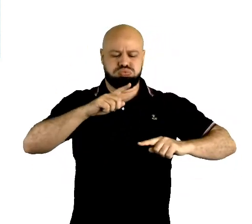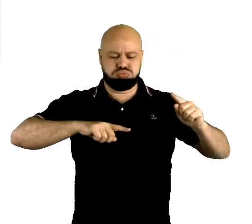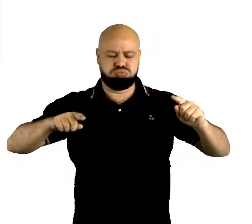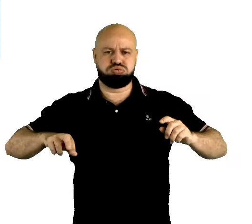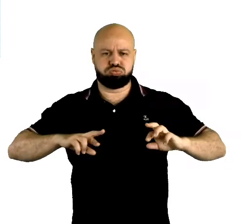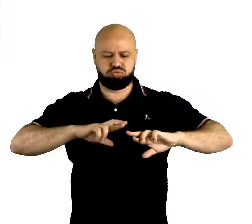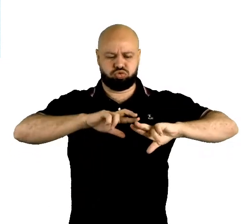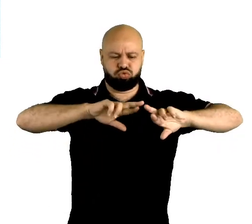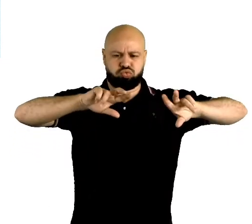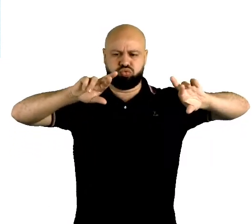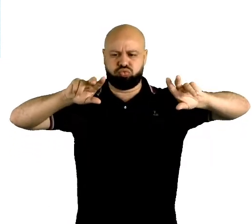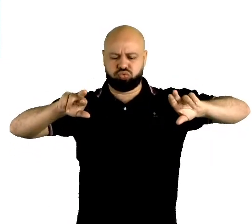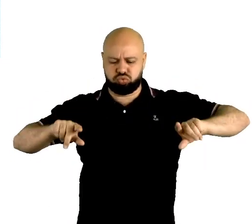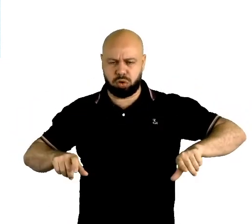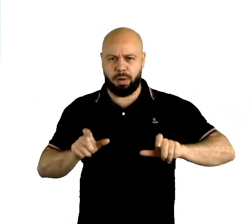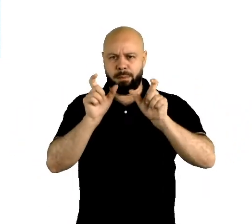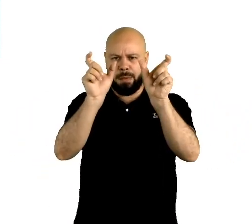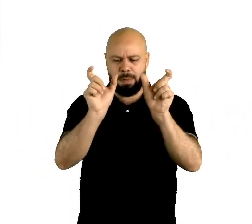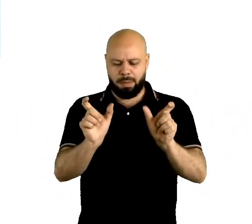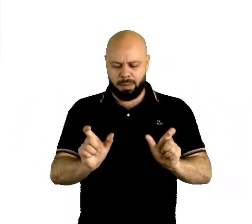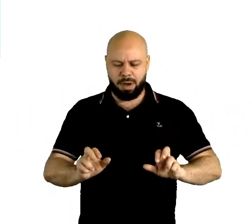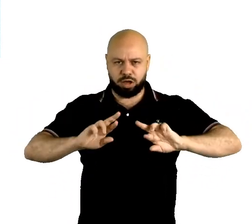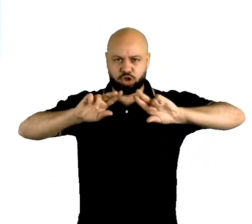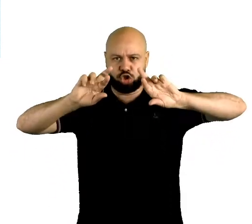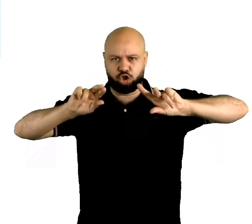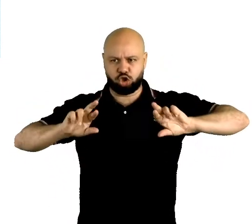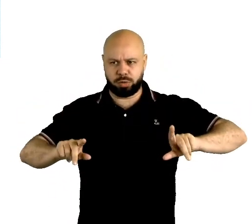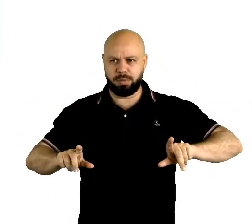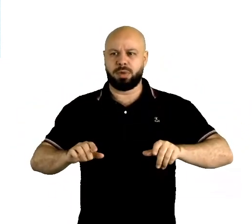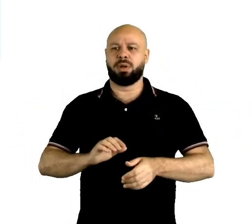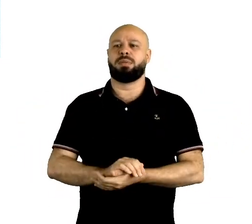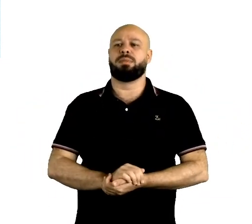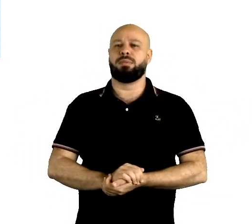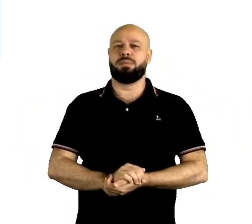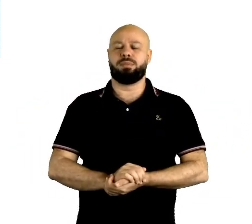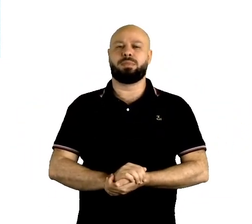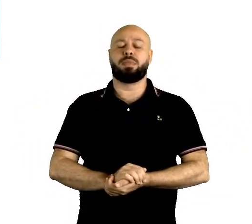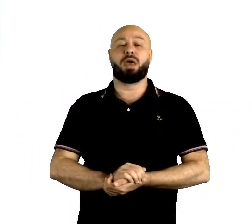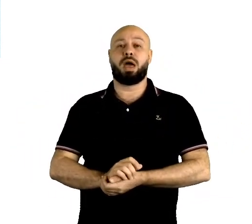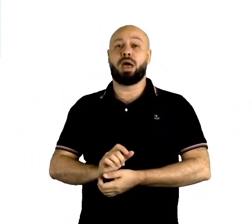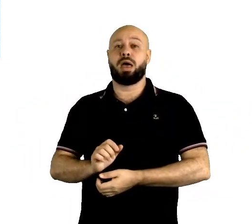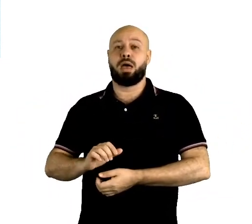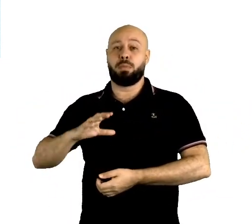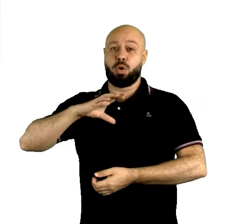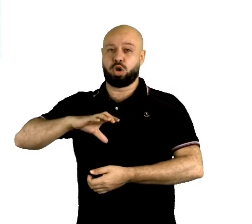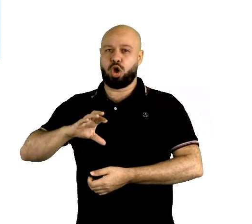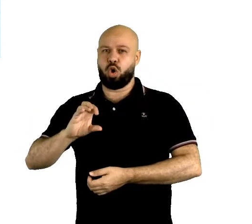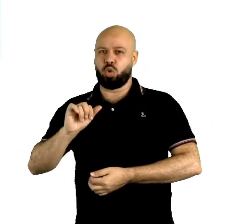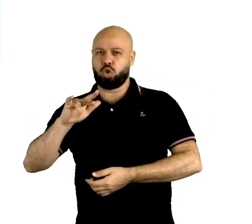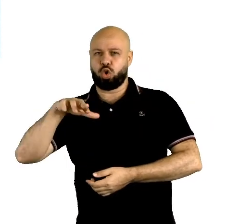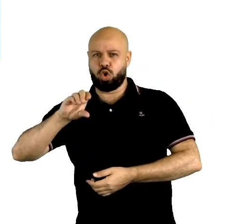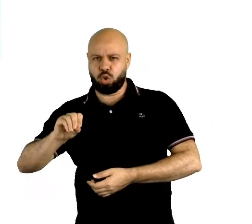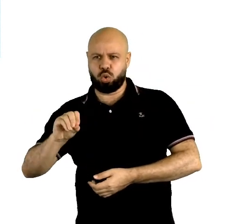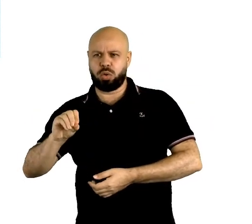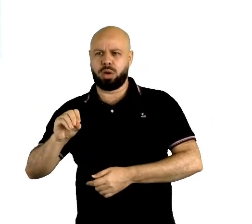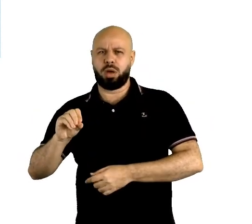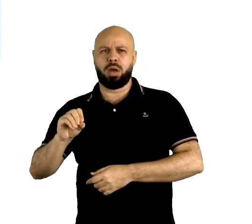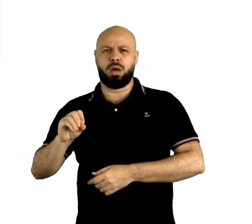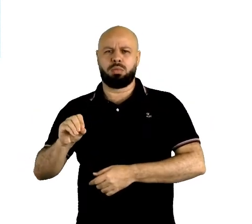entre as palavras. Então, o tono, no caso em português, no inglês britânico